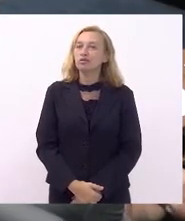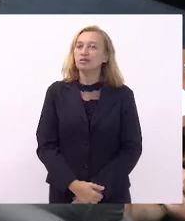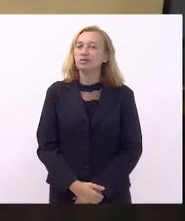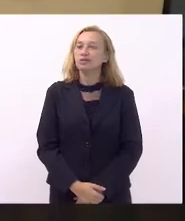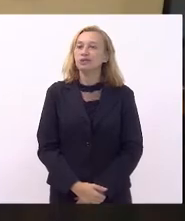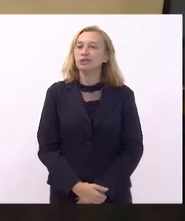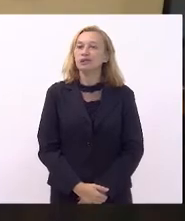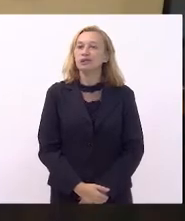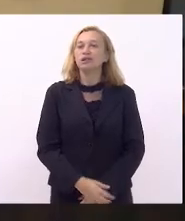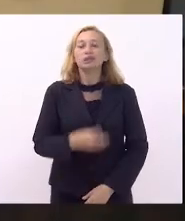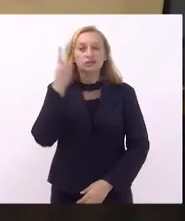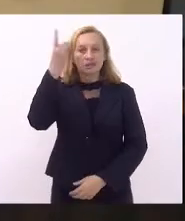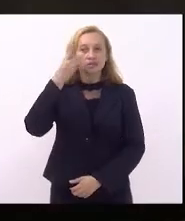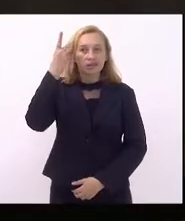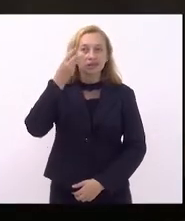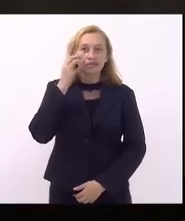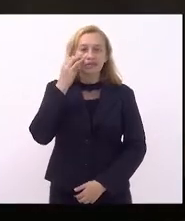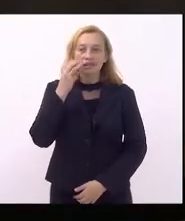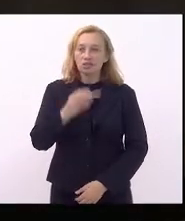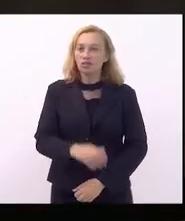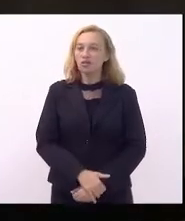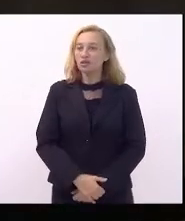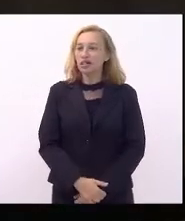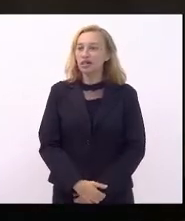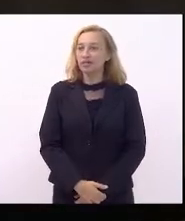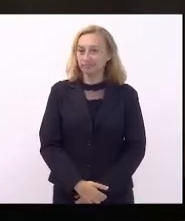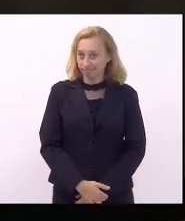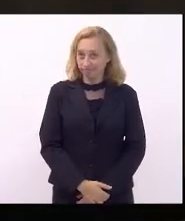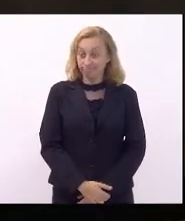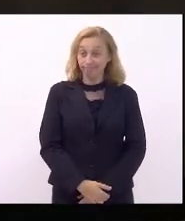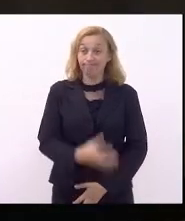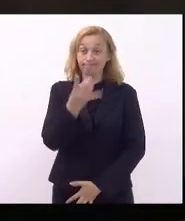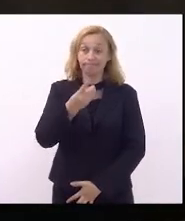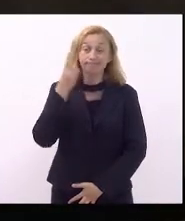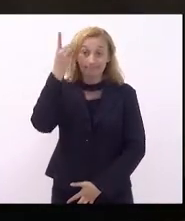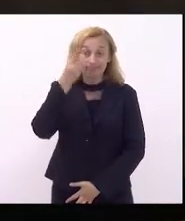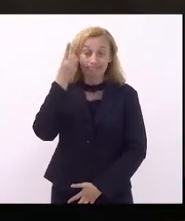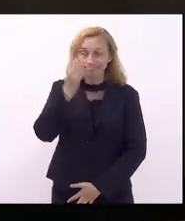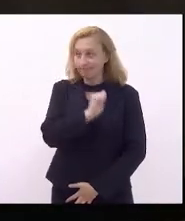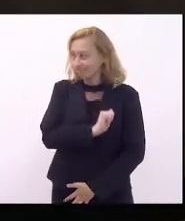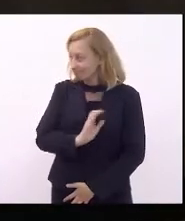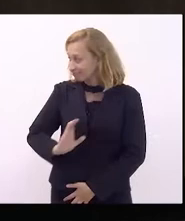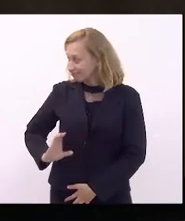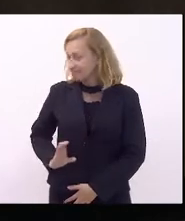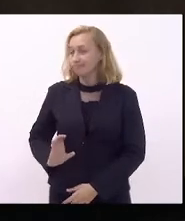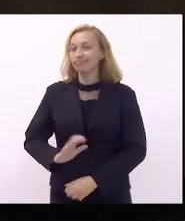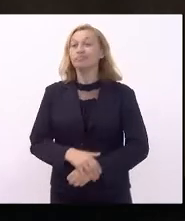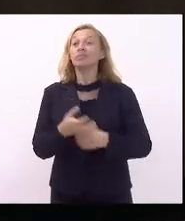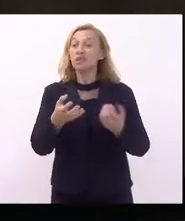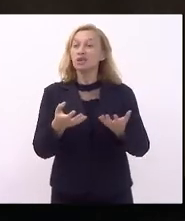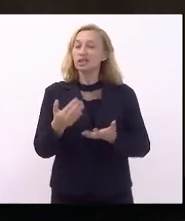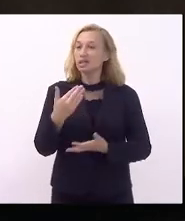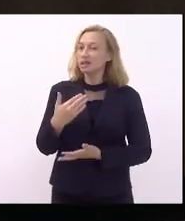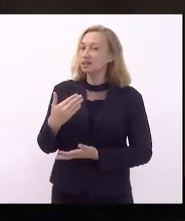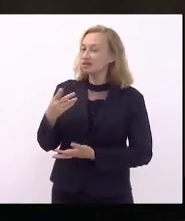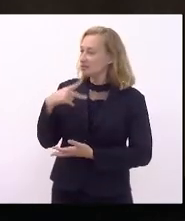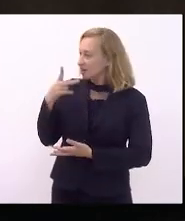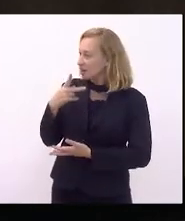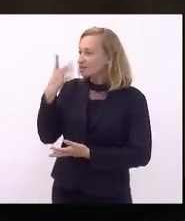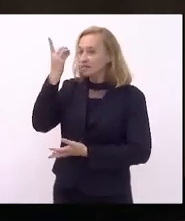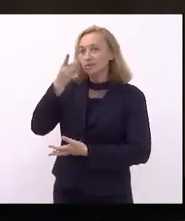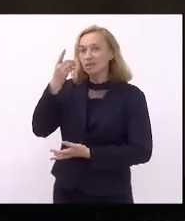Deputado Valdé Carneiro. Deputado André Siliano, eu queria me dirigir ao deputado Carlos